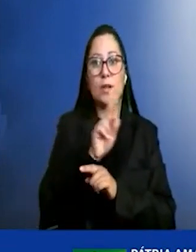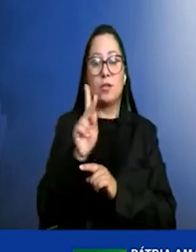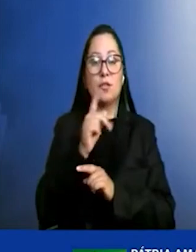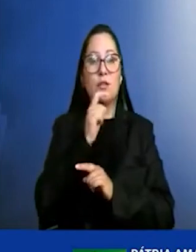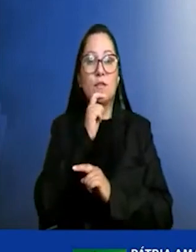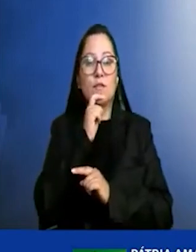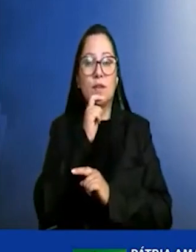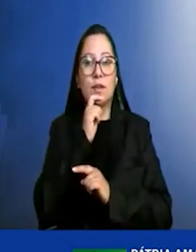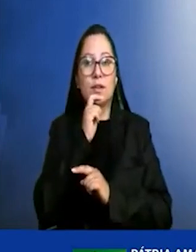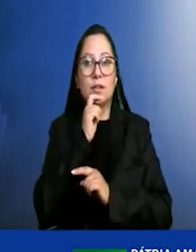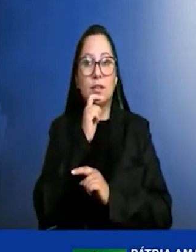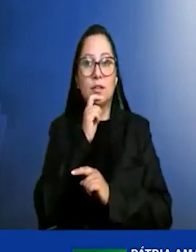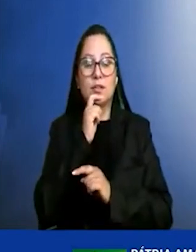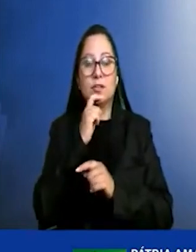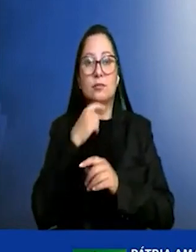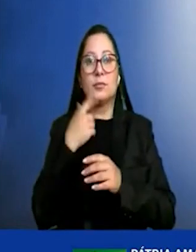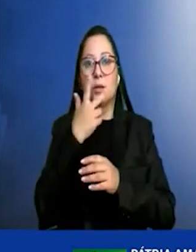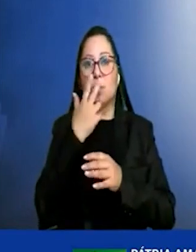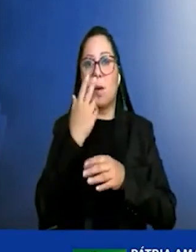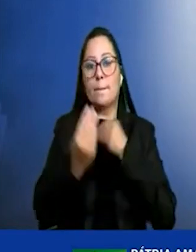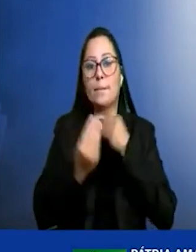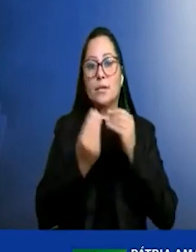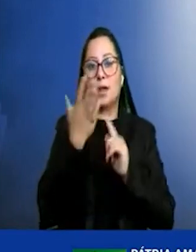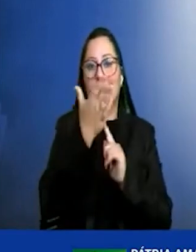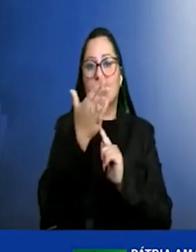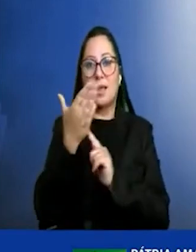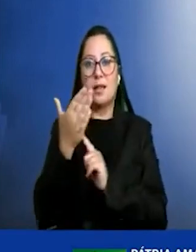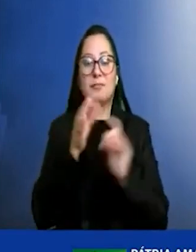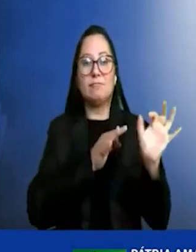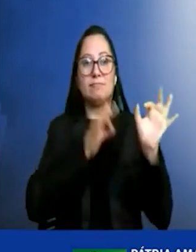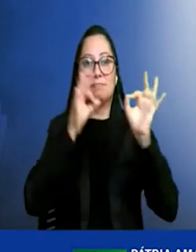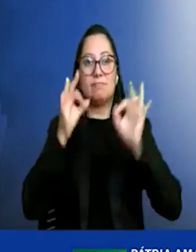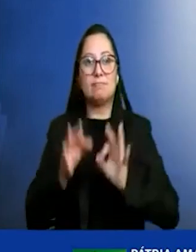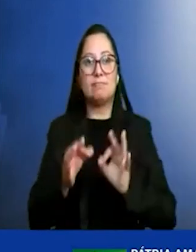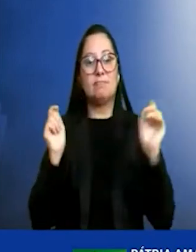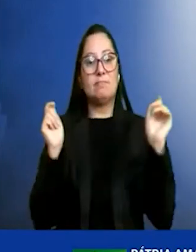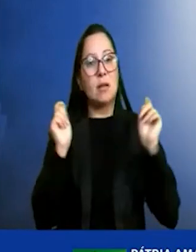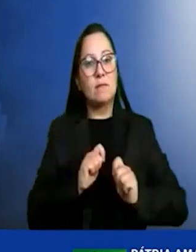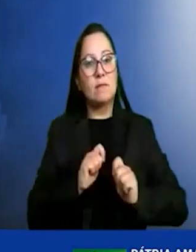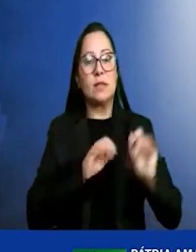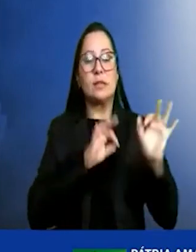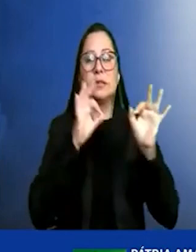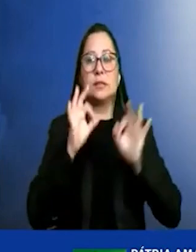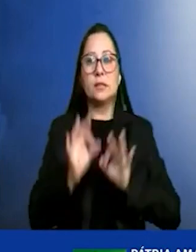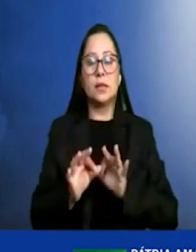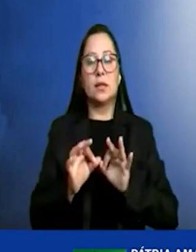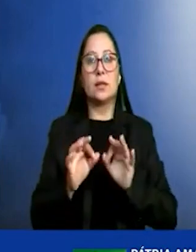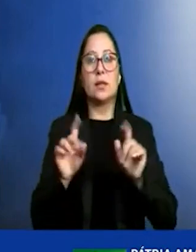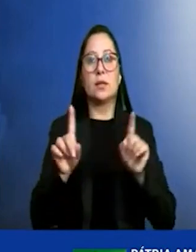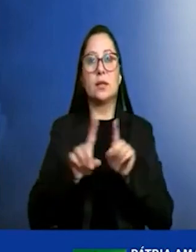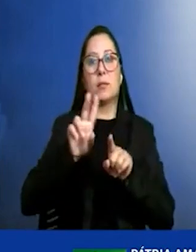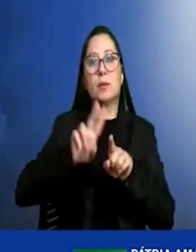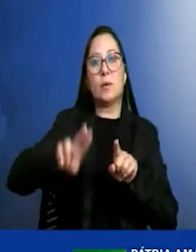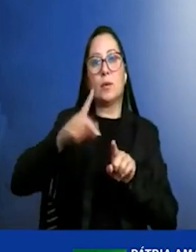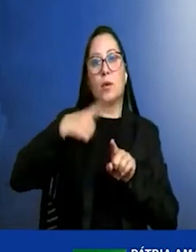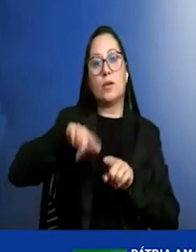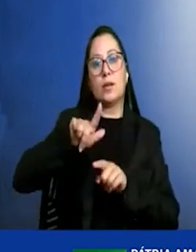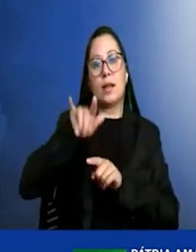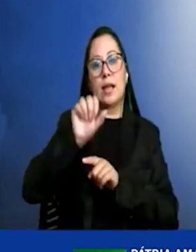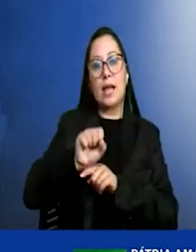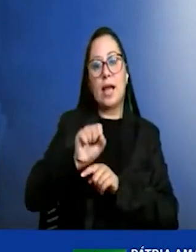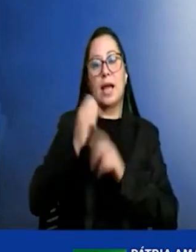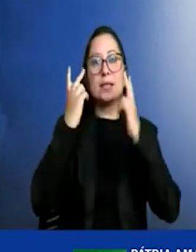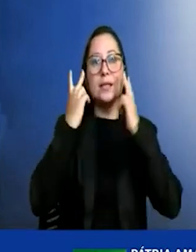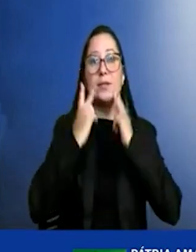numa mistura tecnologicamente adequada com eficiência adequada no uso do nosso gás natural isso é um mercado